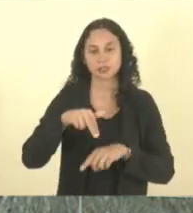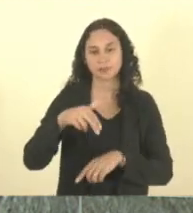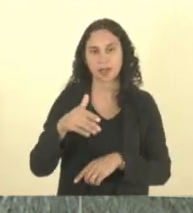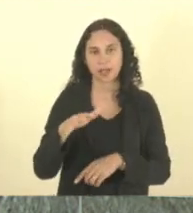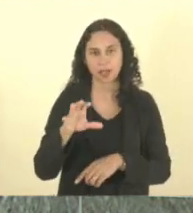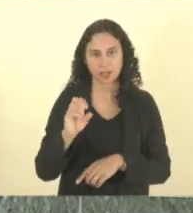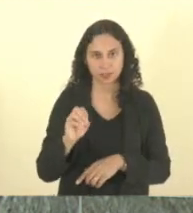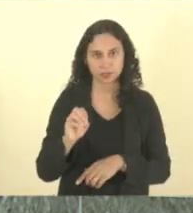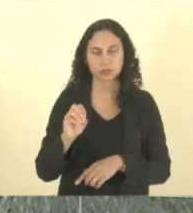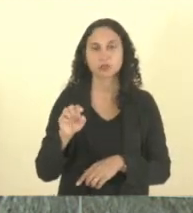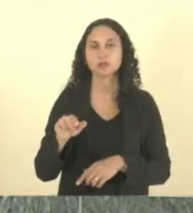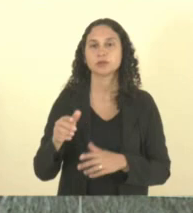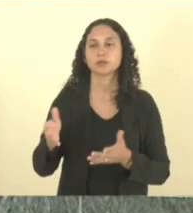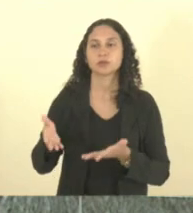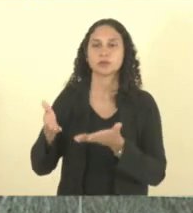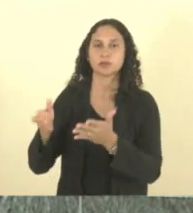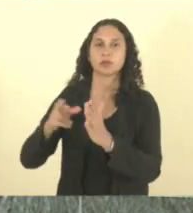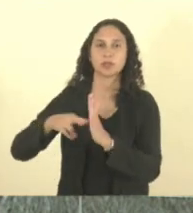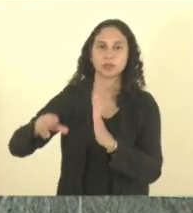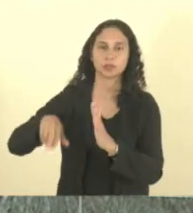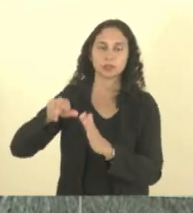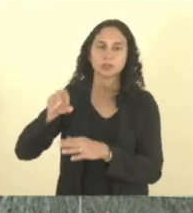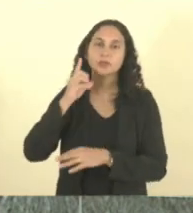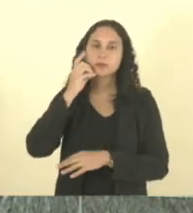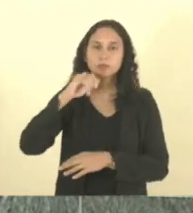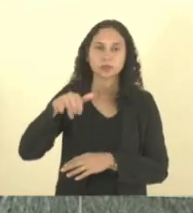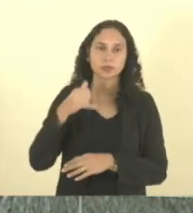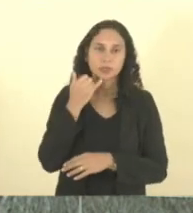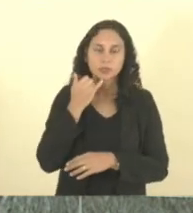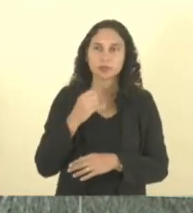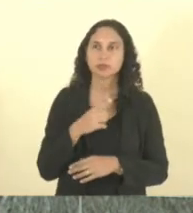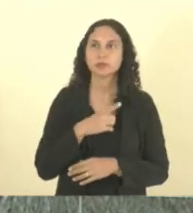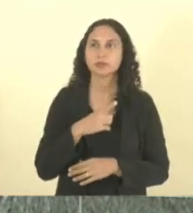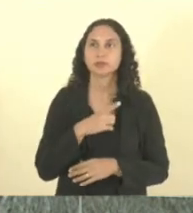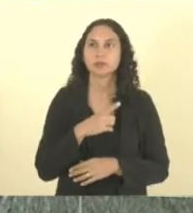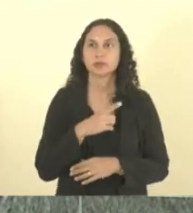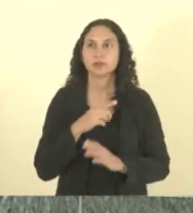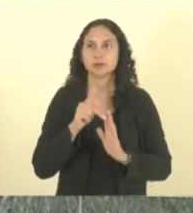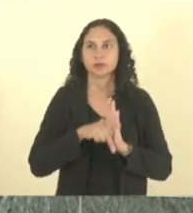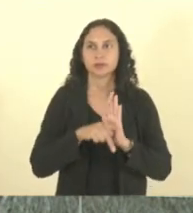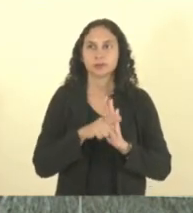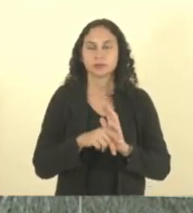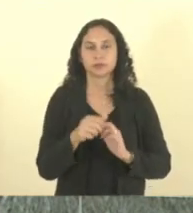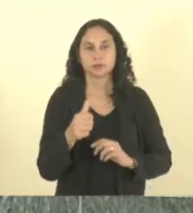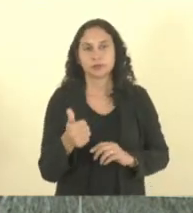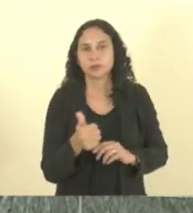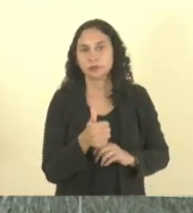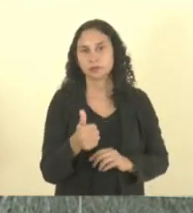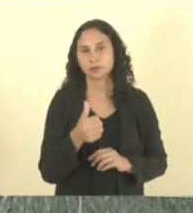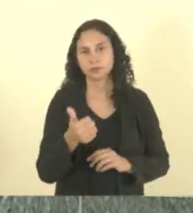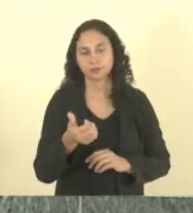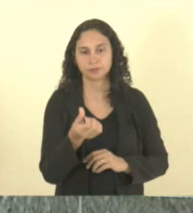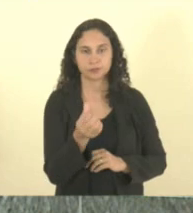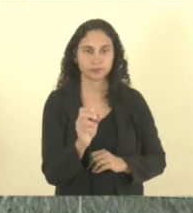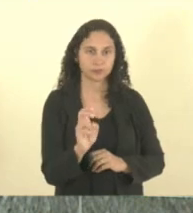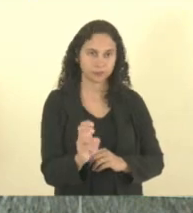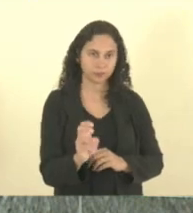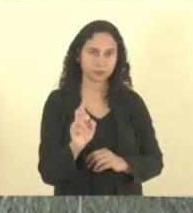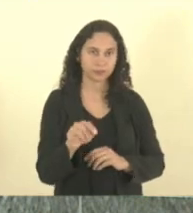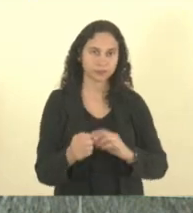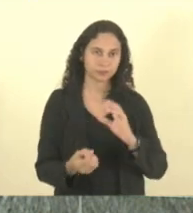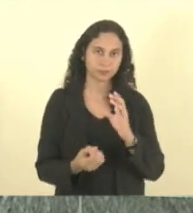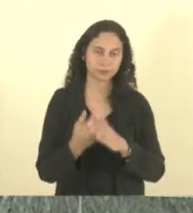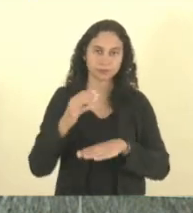relatoria para a deputada Janete. Item 11, Proédio de Lei 16524, deputado Zé Preto, autor,